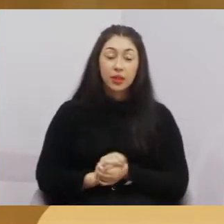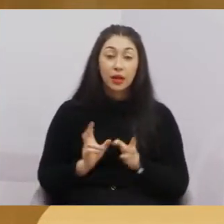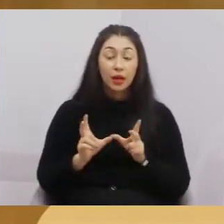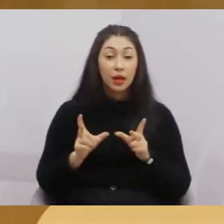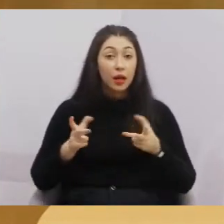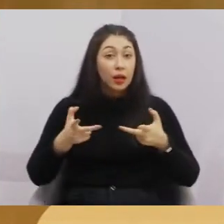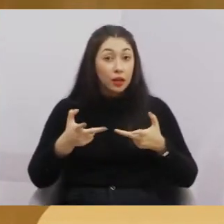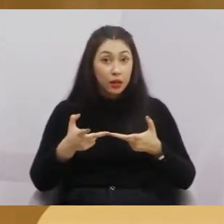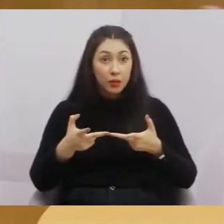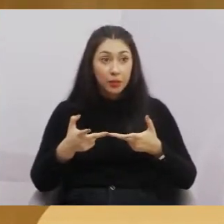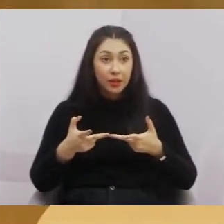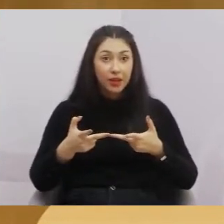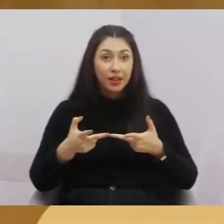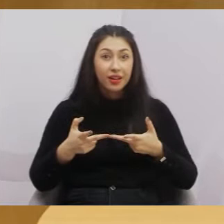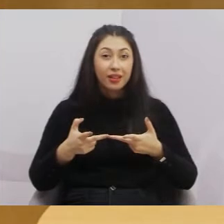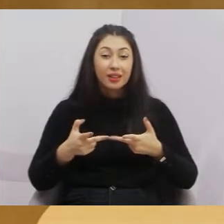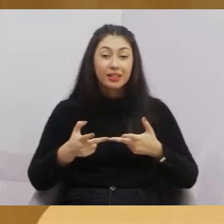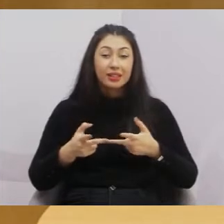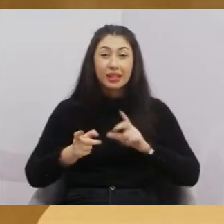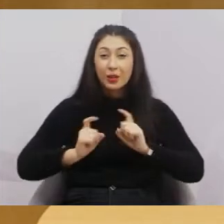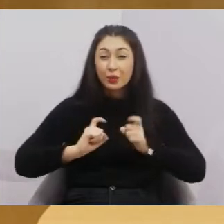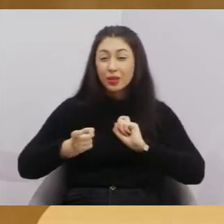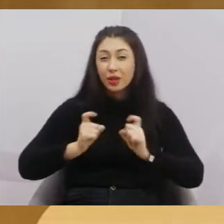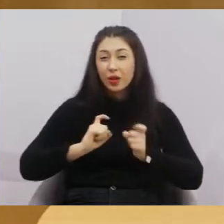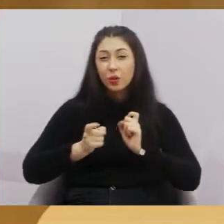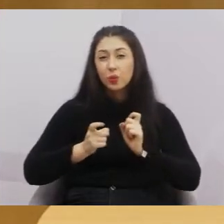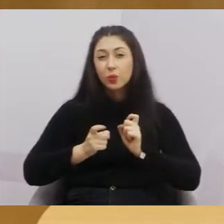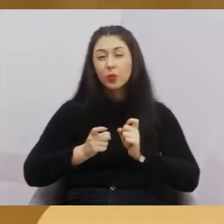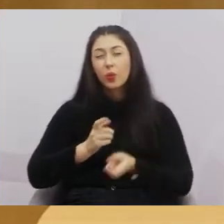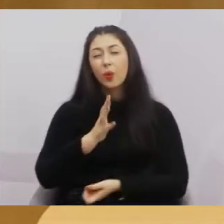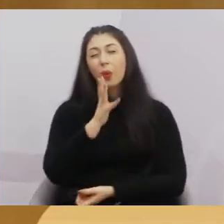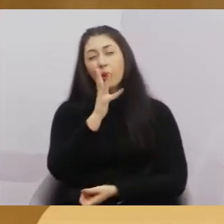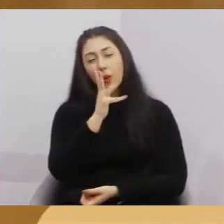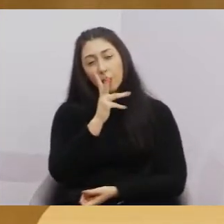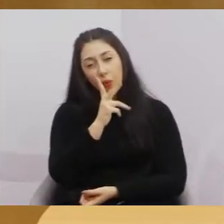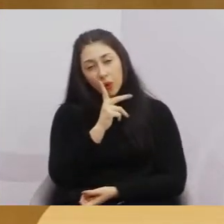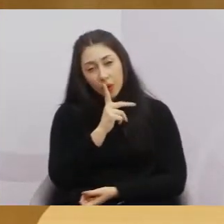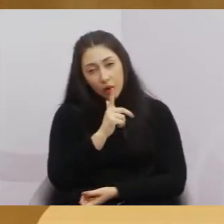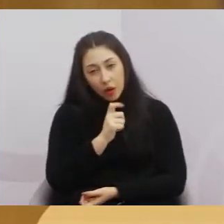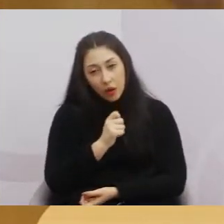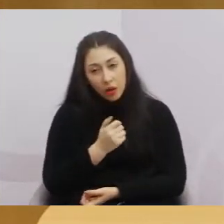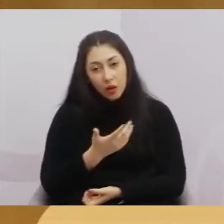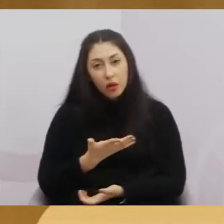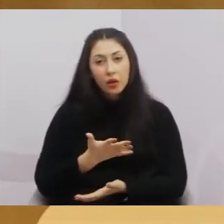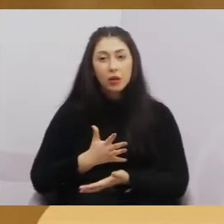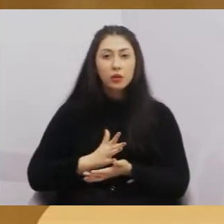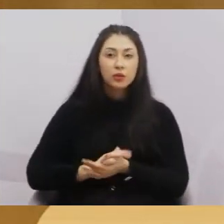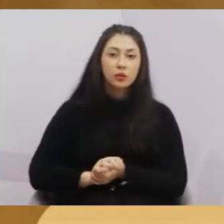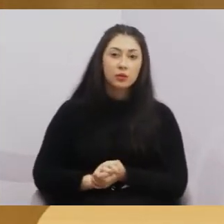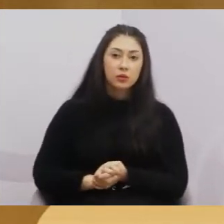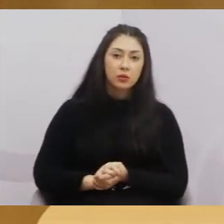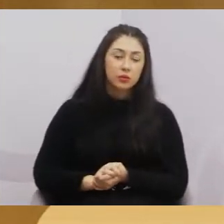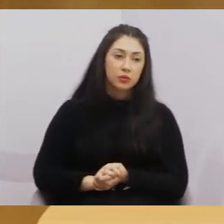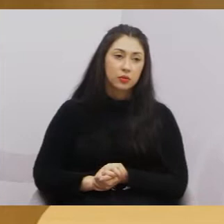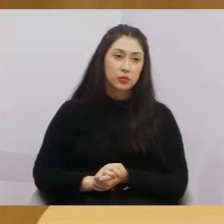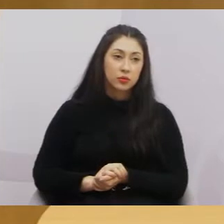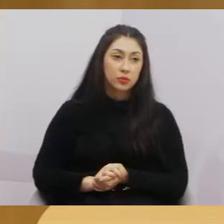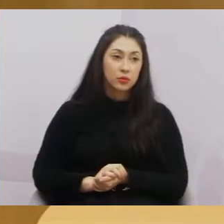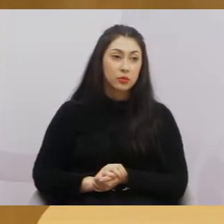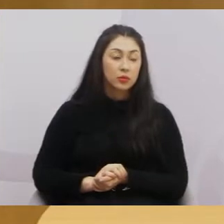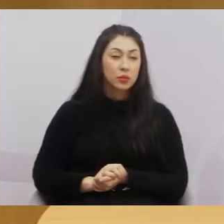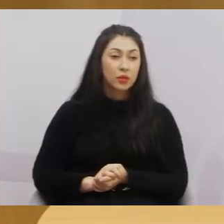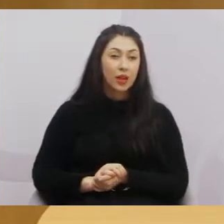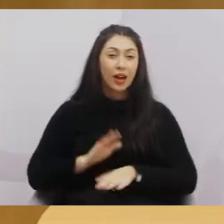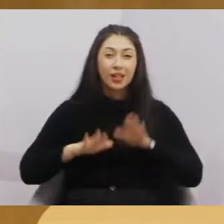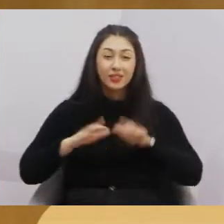através de suas sessões, vem se arrastando até altas horas e com isso dificulta, tanto para as pessoas assistirem, muitas vezes ultrapassam os